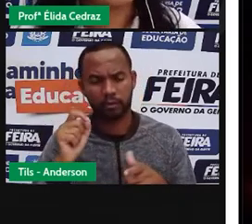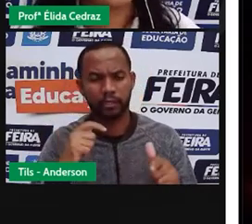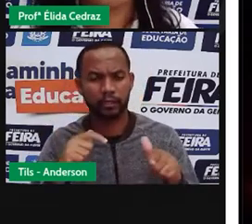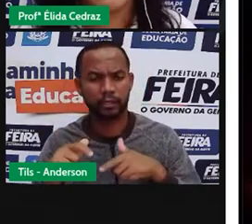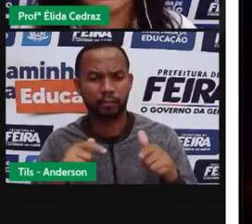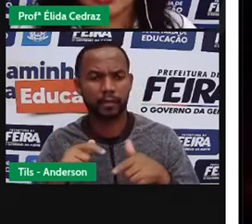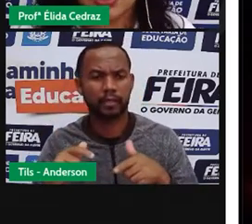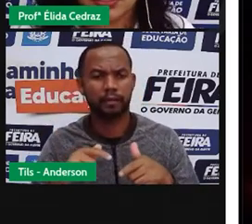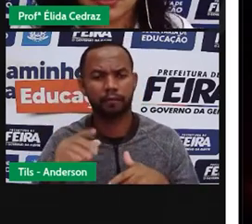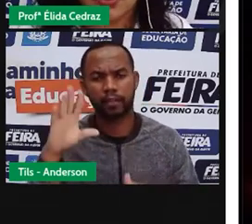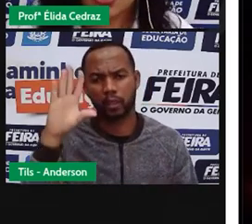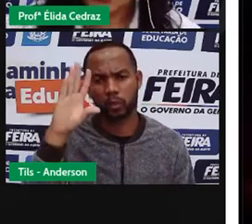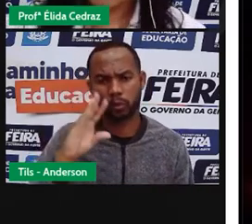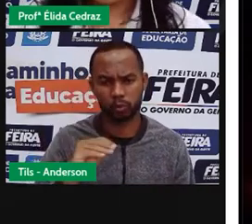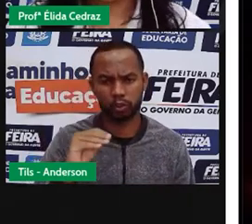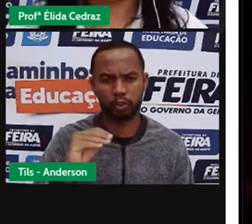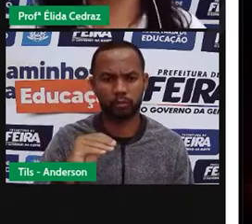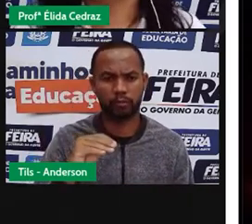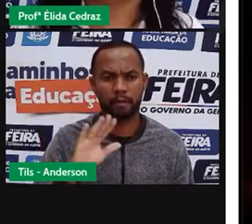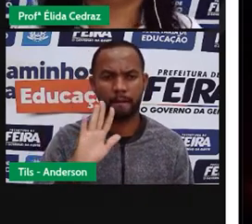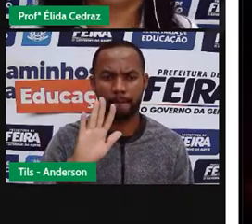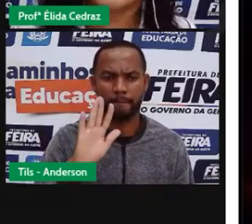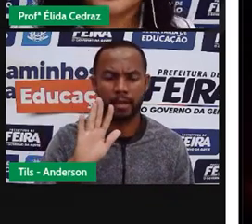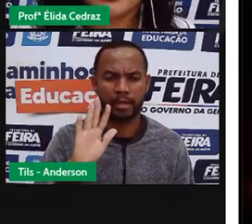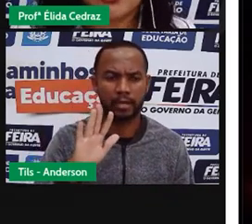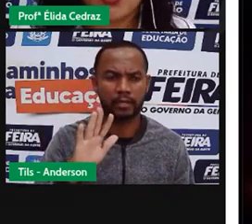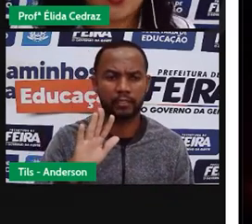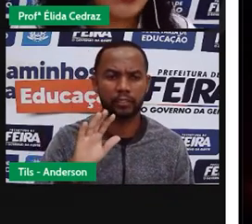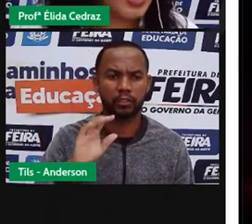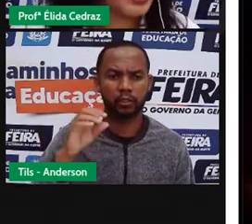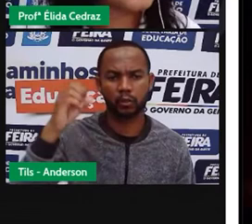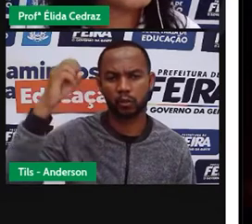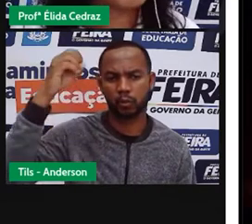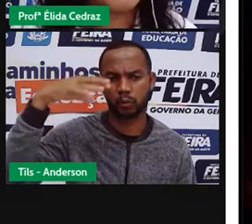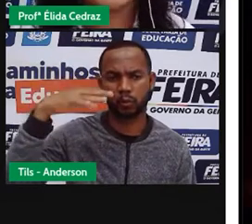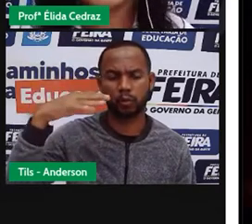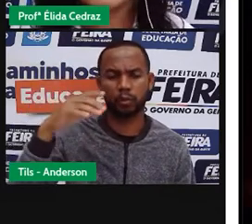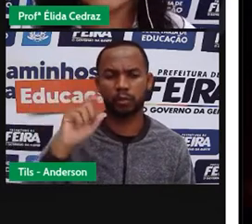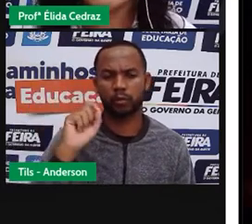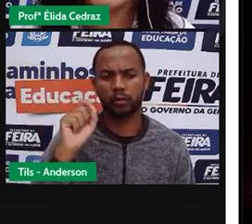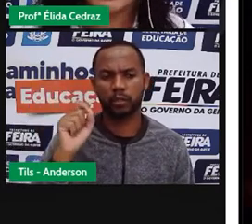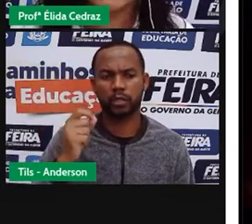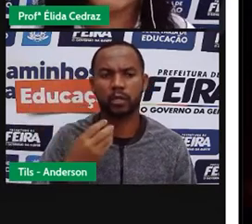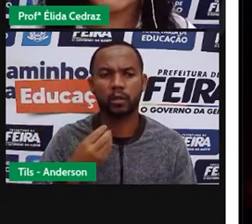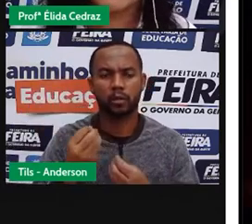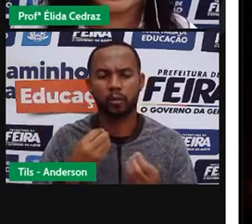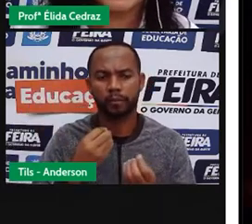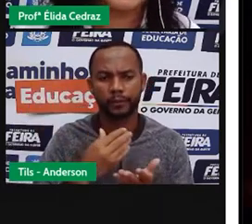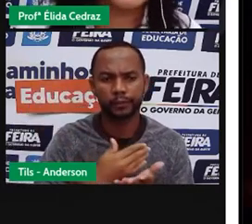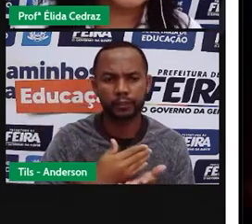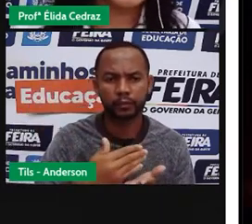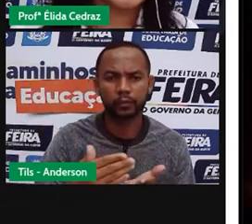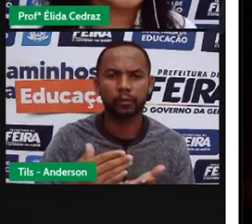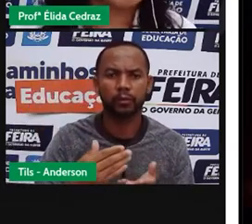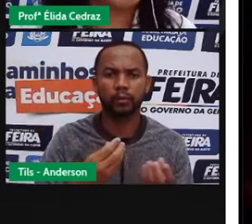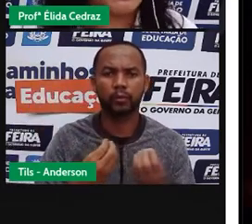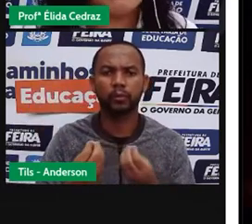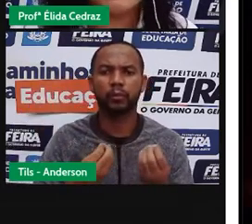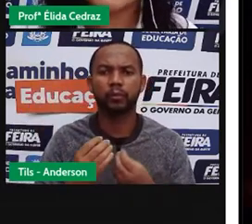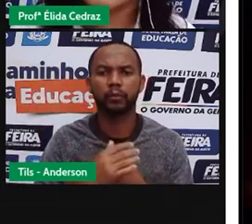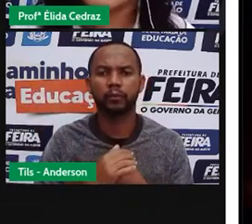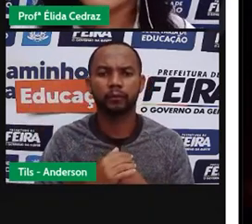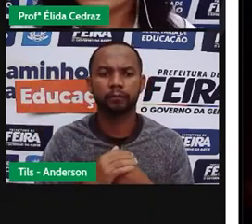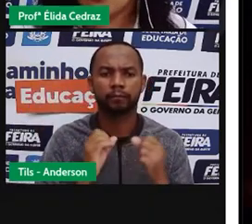somente para o descanso. E quando a luz chegou, as máquinas começaram a surgir e as